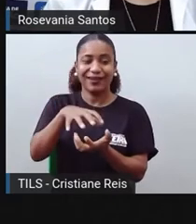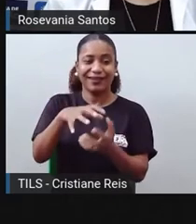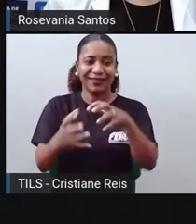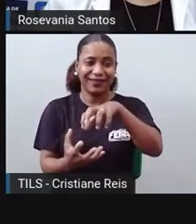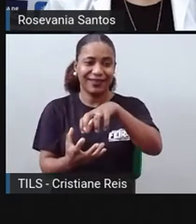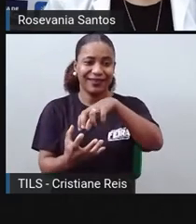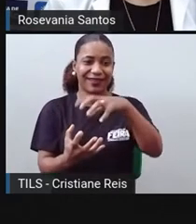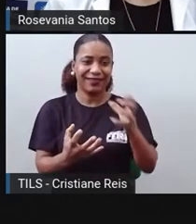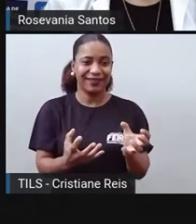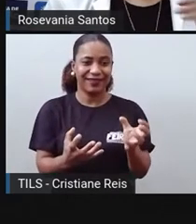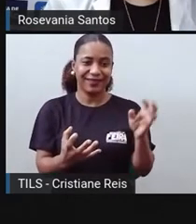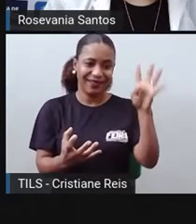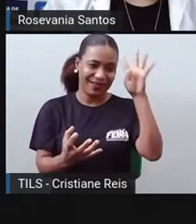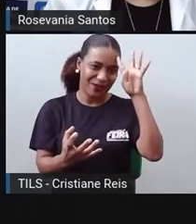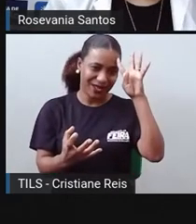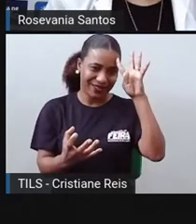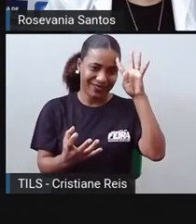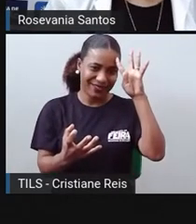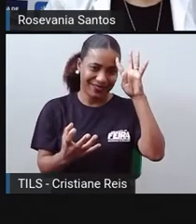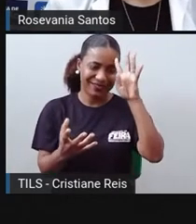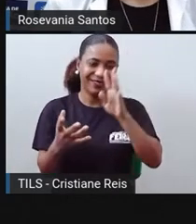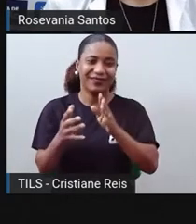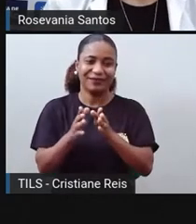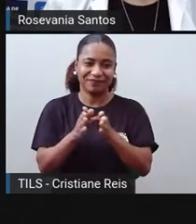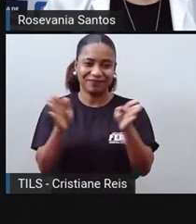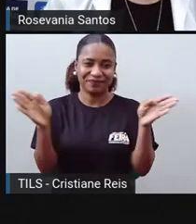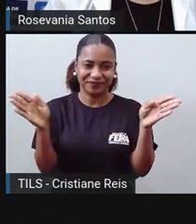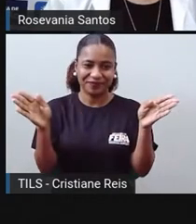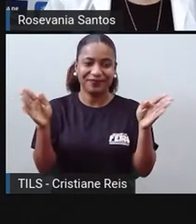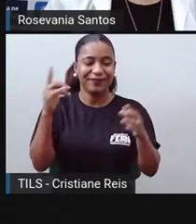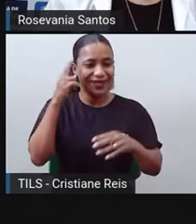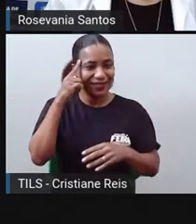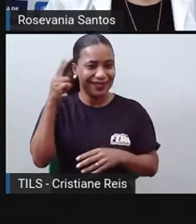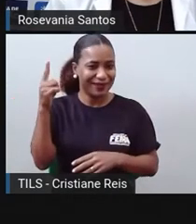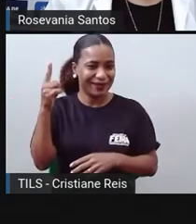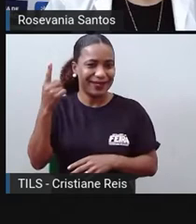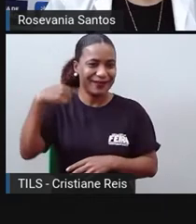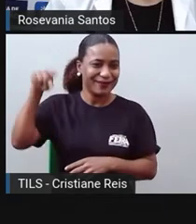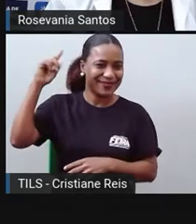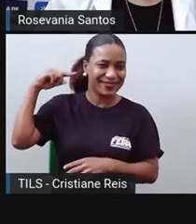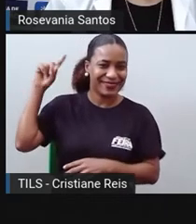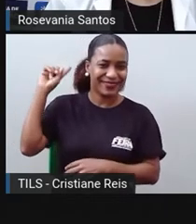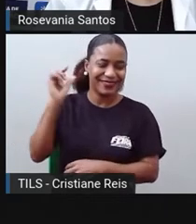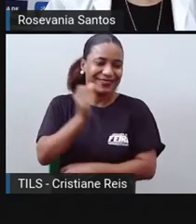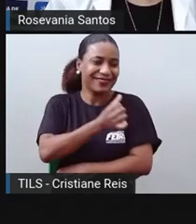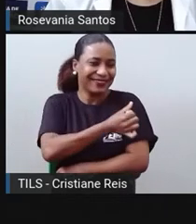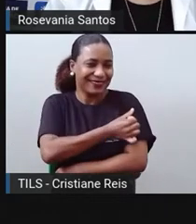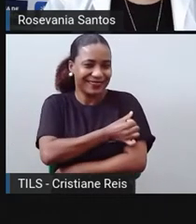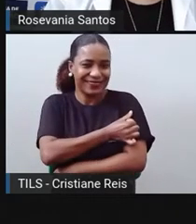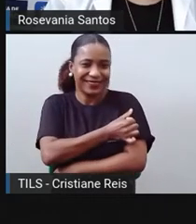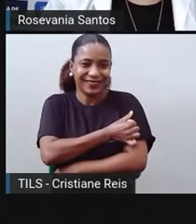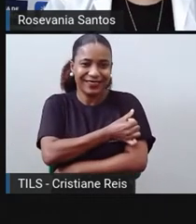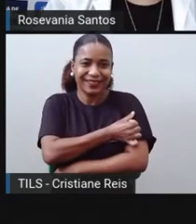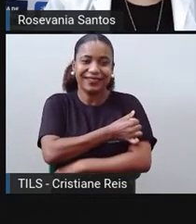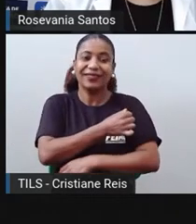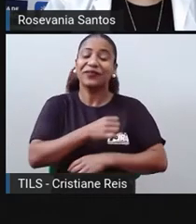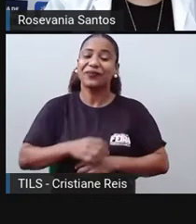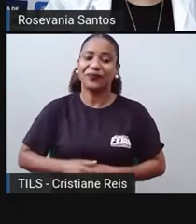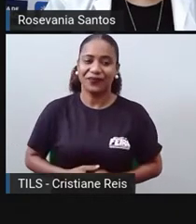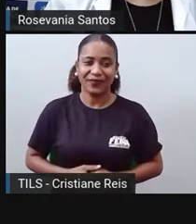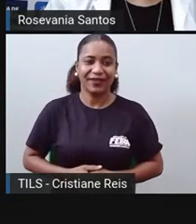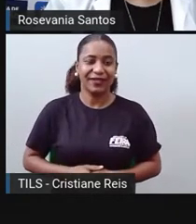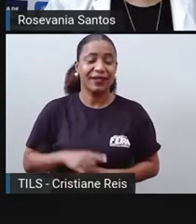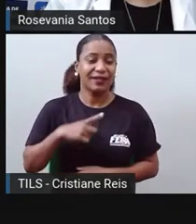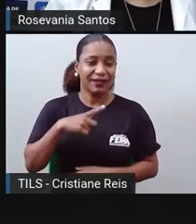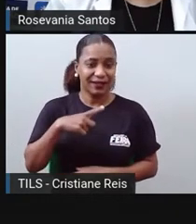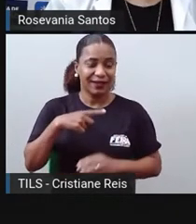a gente fazer essa lembrança aí das aulas lá do sexto ano. Como eu chamei a atenção para vocês, tem uma série de características,